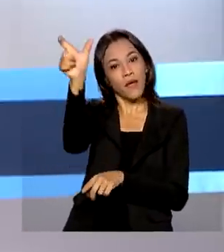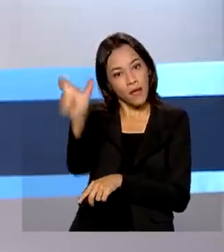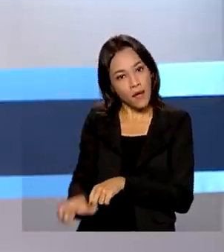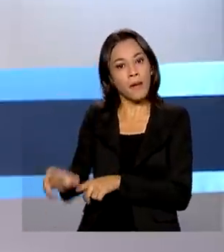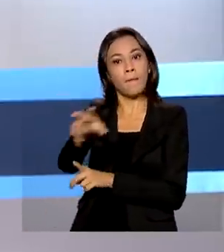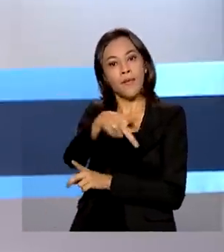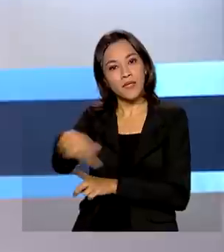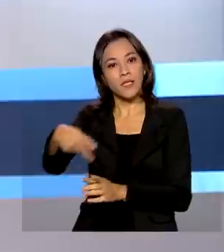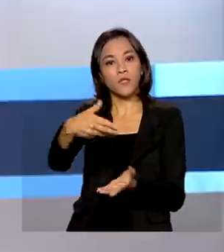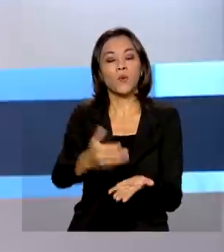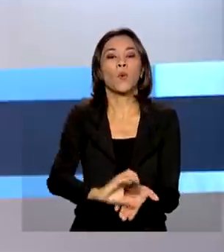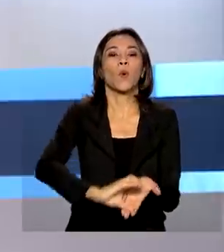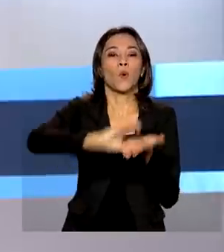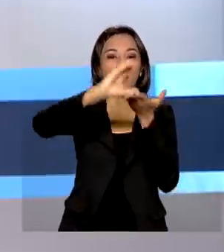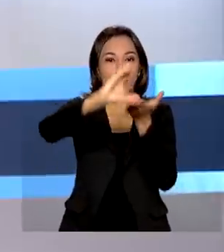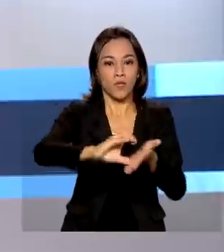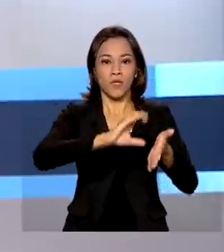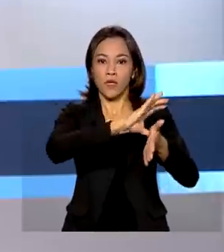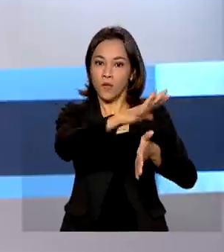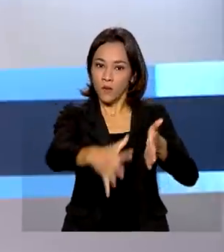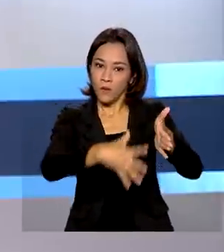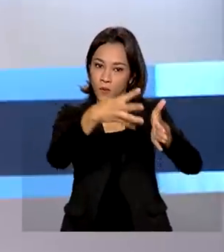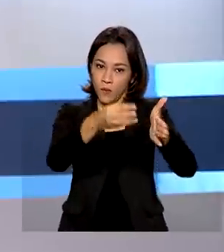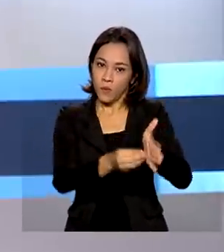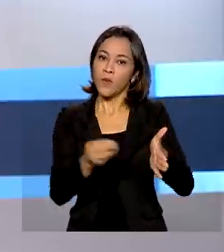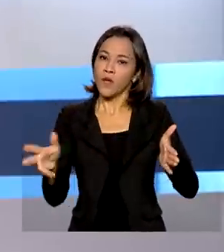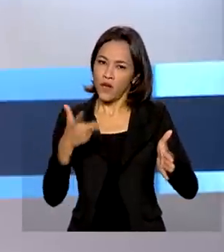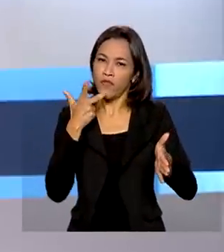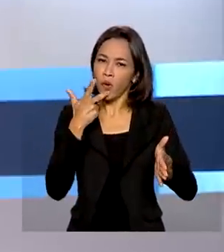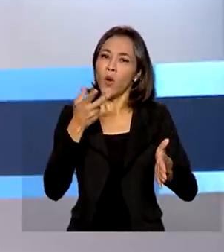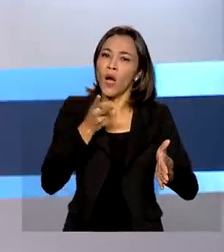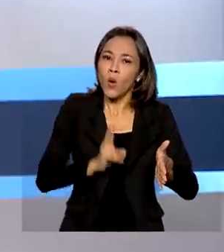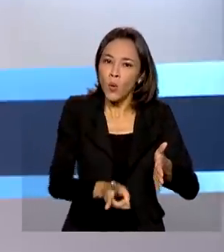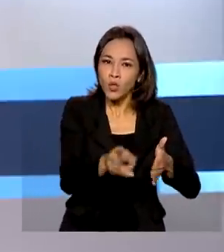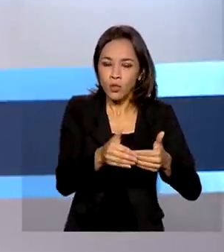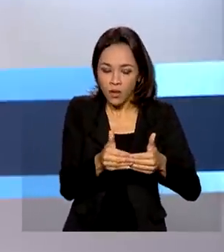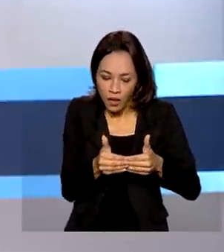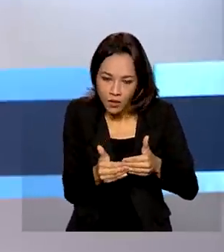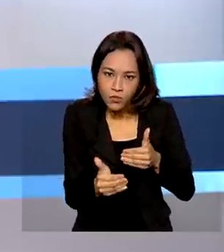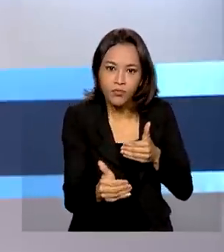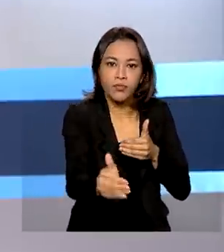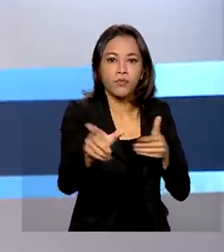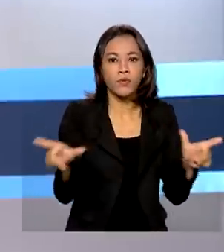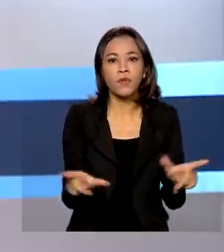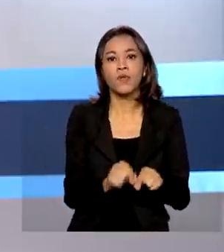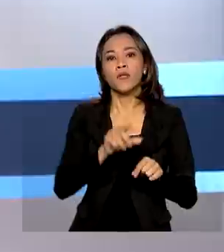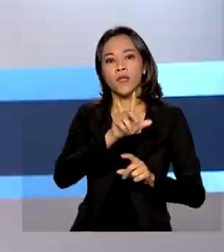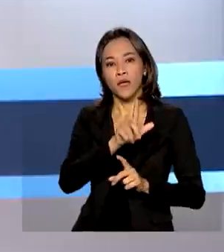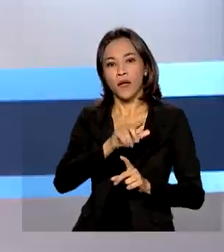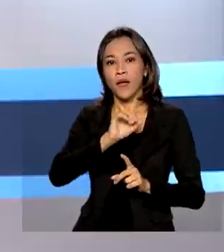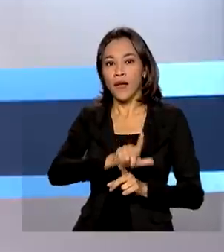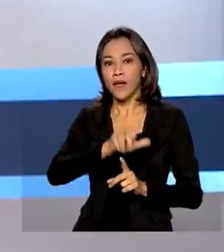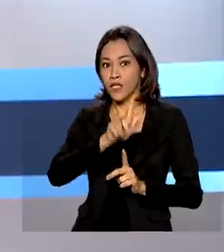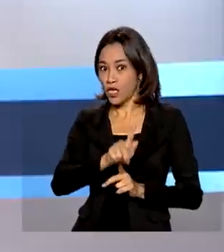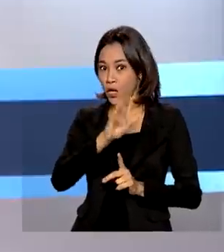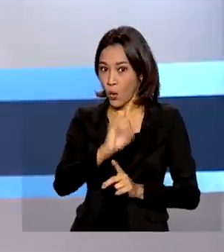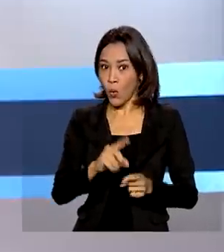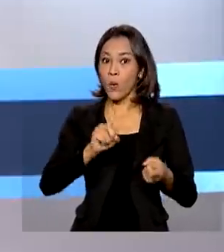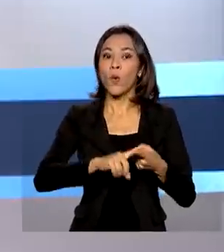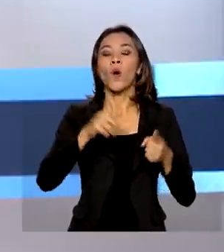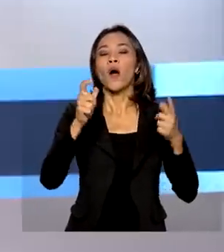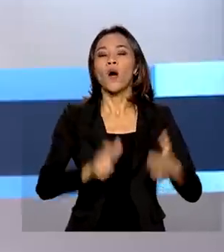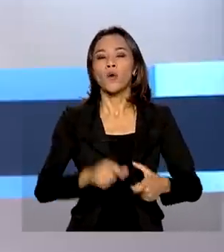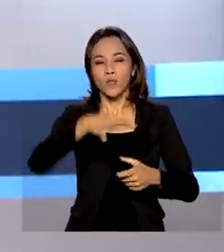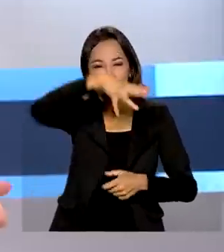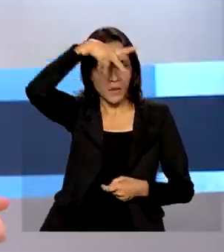Amazônia Legal, Hamilton Mourão, confirmou a extensão do prazo da garantia da lei e da ordem nos estados de Mato Grosso, Amazonas, Pará